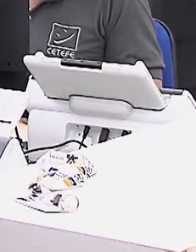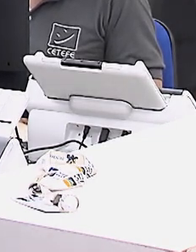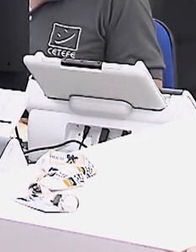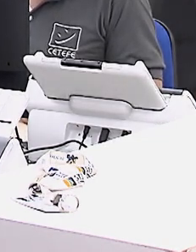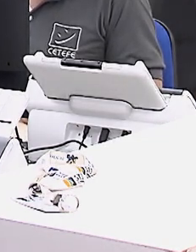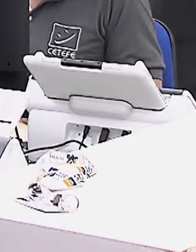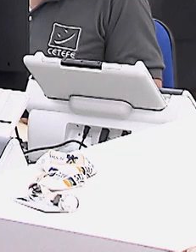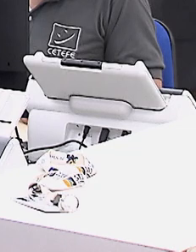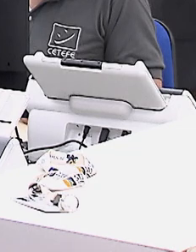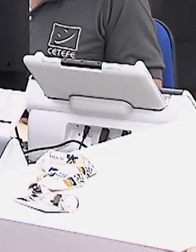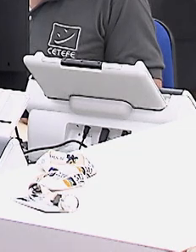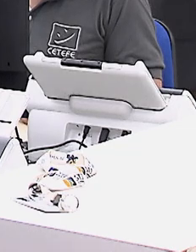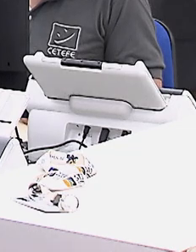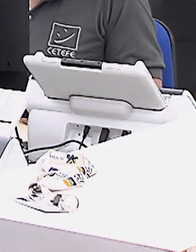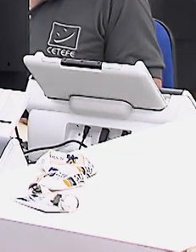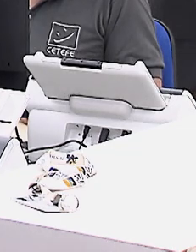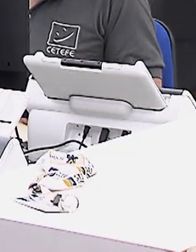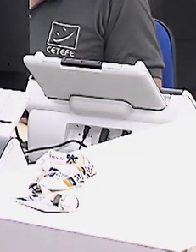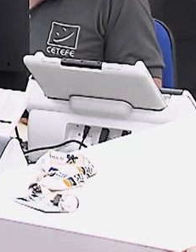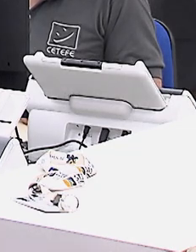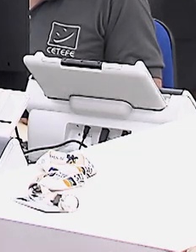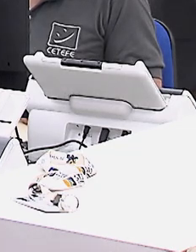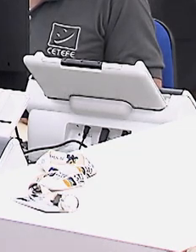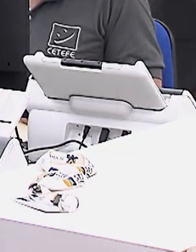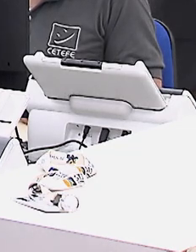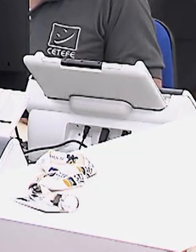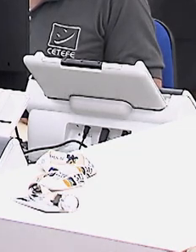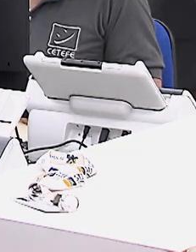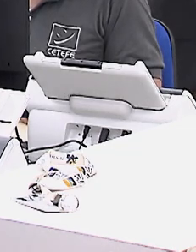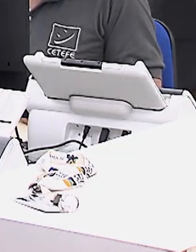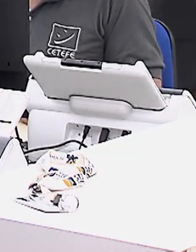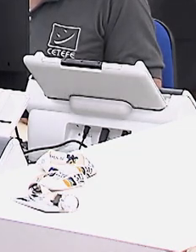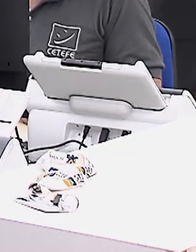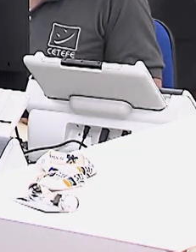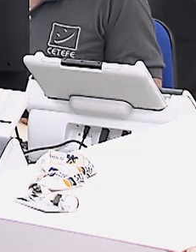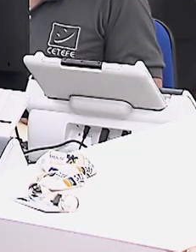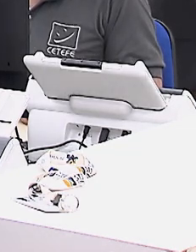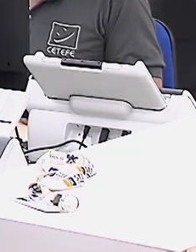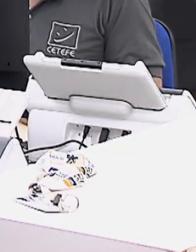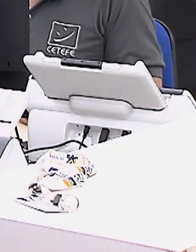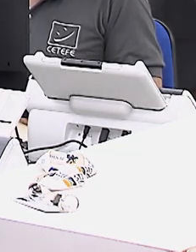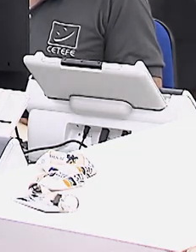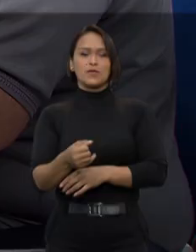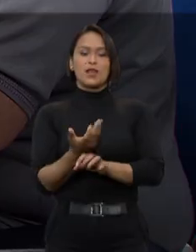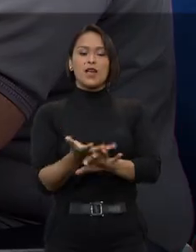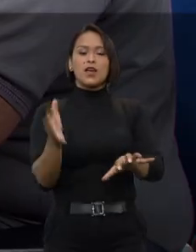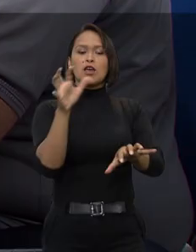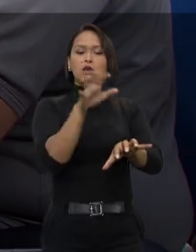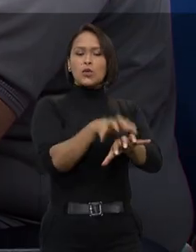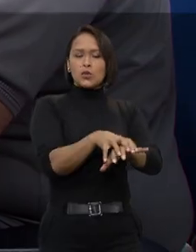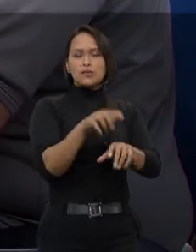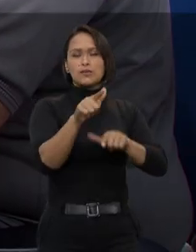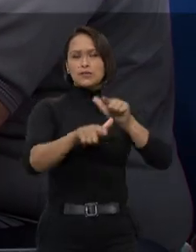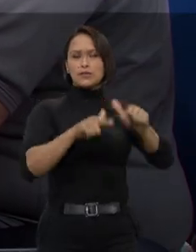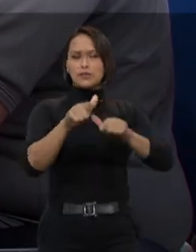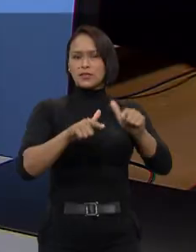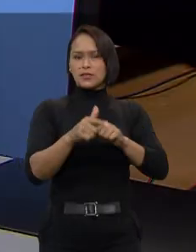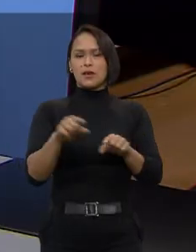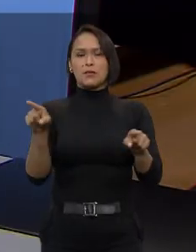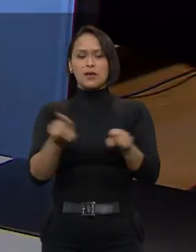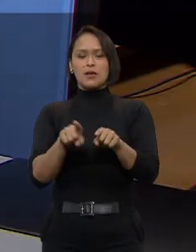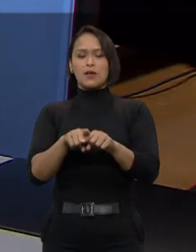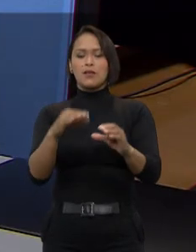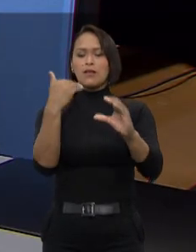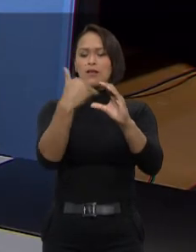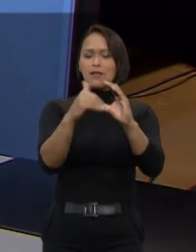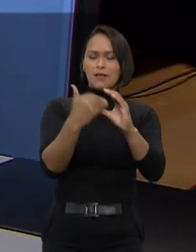outros trabalhos, como esse de digitalização, postar no sistema. Inclusão para quem trabalha